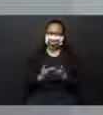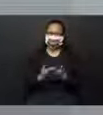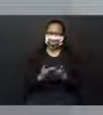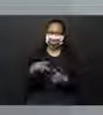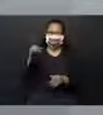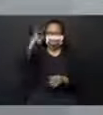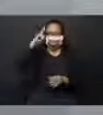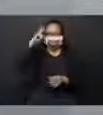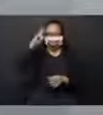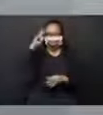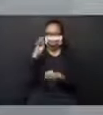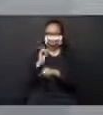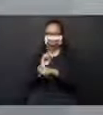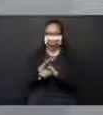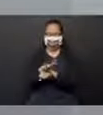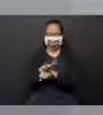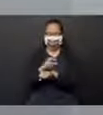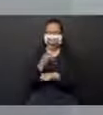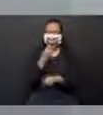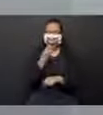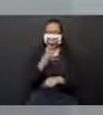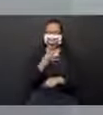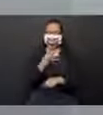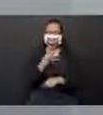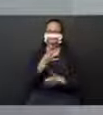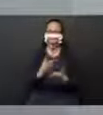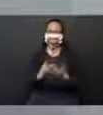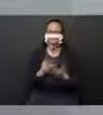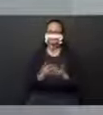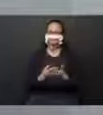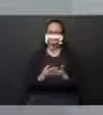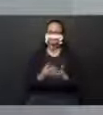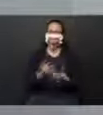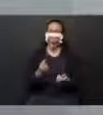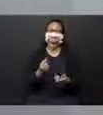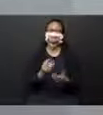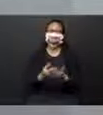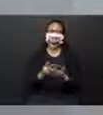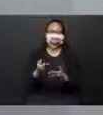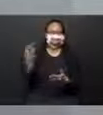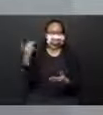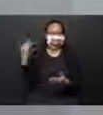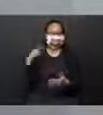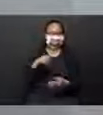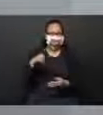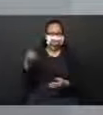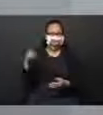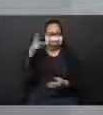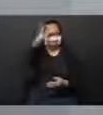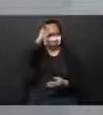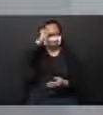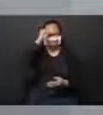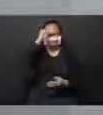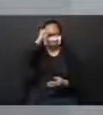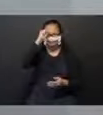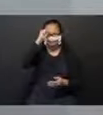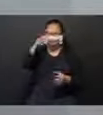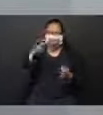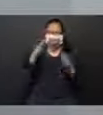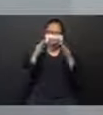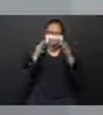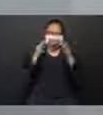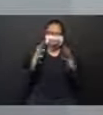Relembrando as dicas para uma boa aula. Nas aulas anteriores vocês já aprenderam, né? Tem que sempre estar atento ao que a